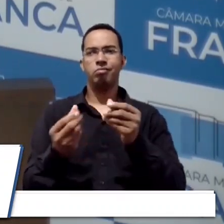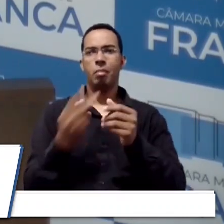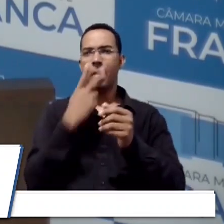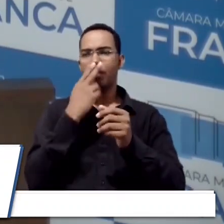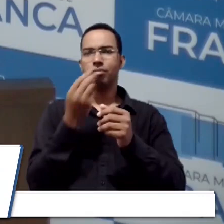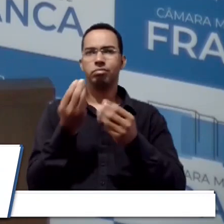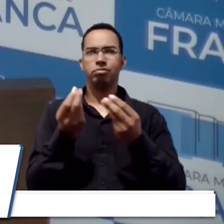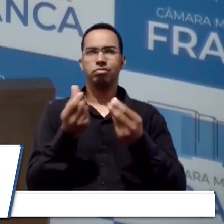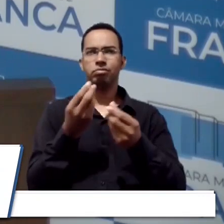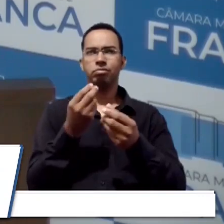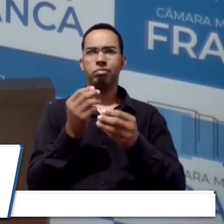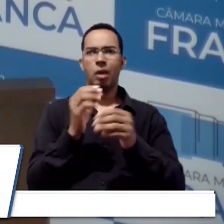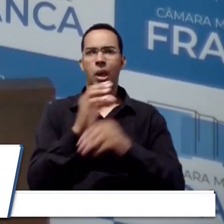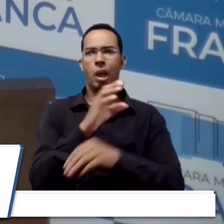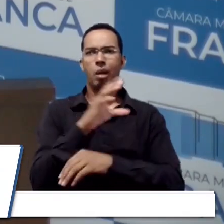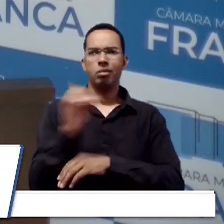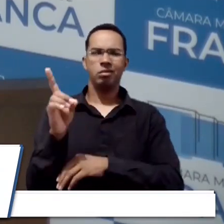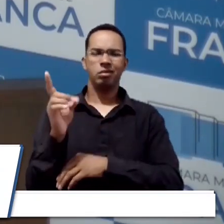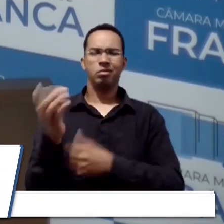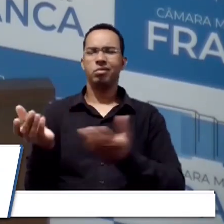coordenadoria,